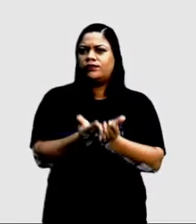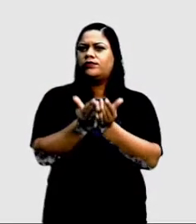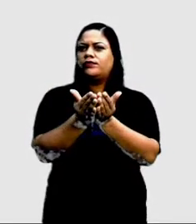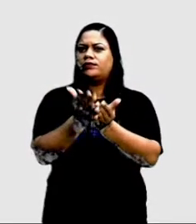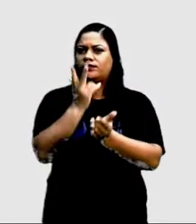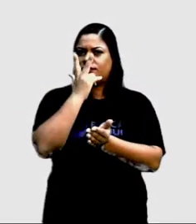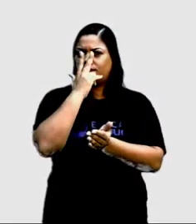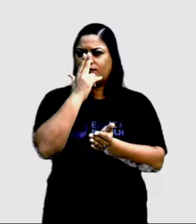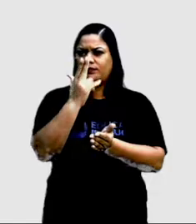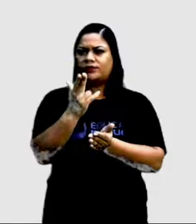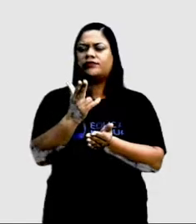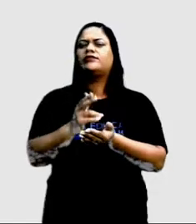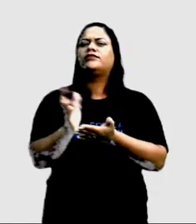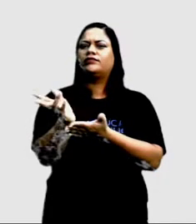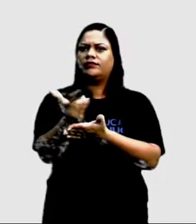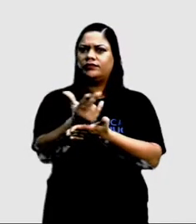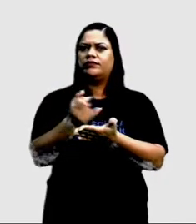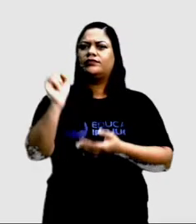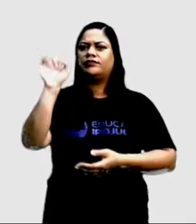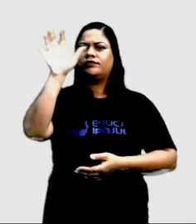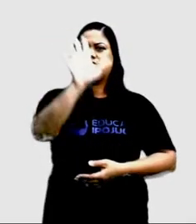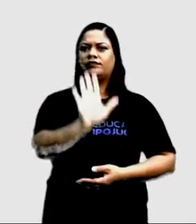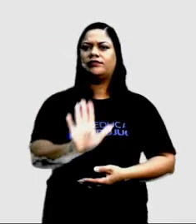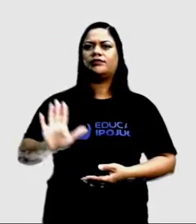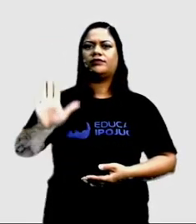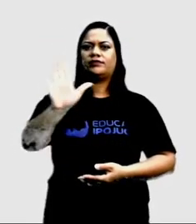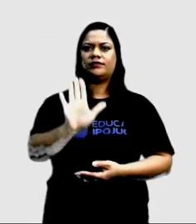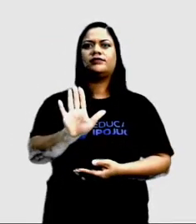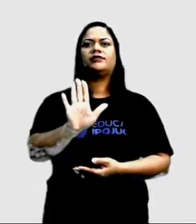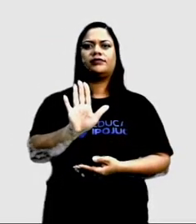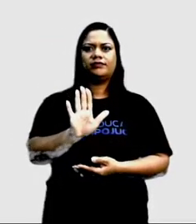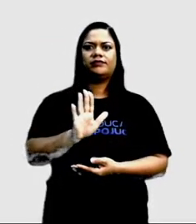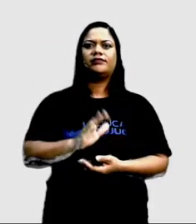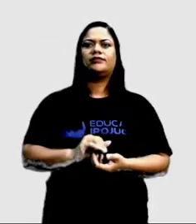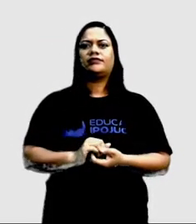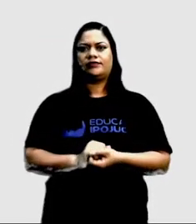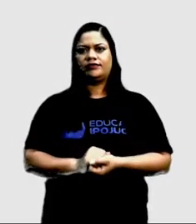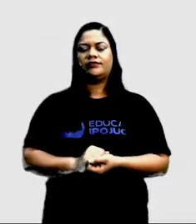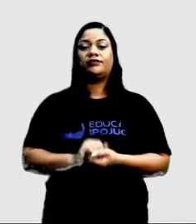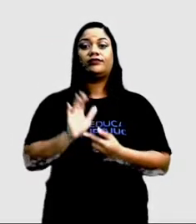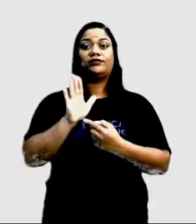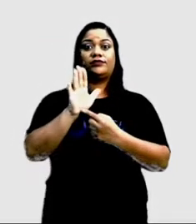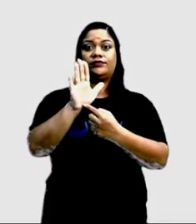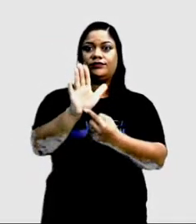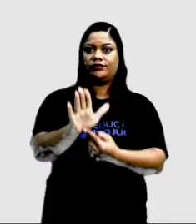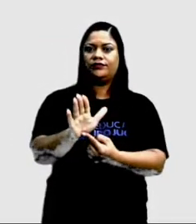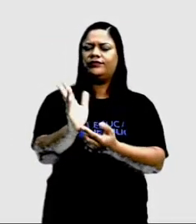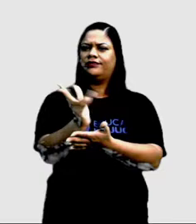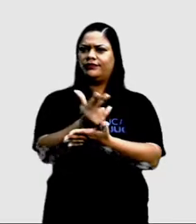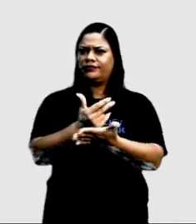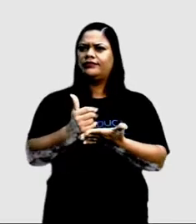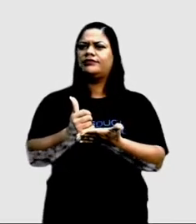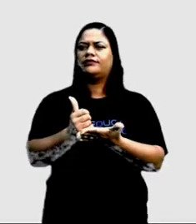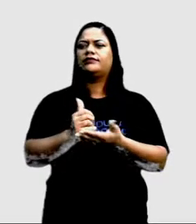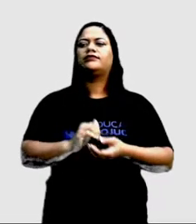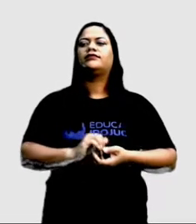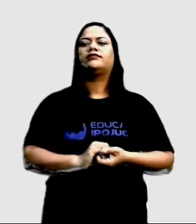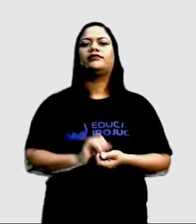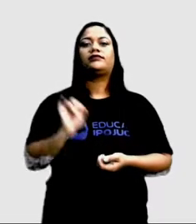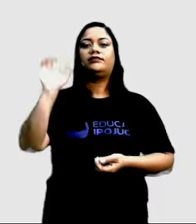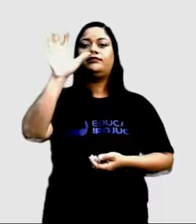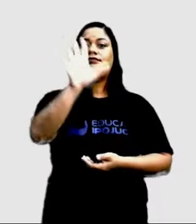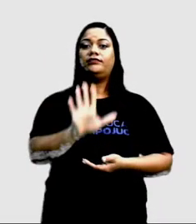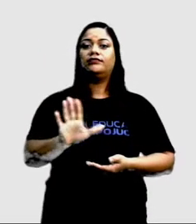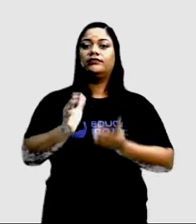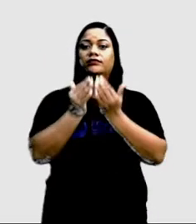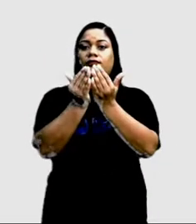com esta que vocês estão vendo aqui na imagem. Isso aqui é justamente uma réplica da nau, do navio,